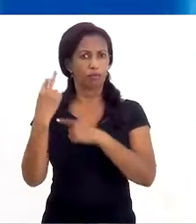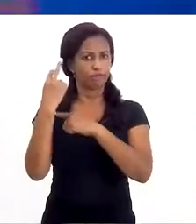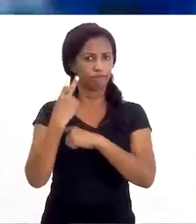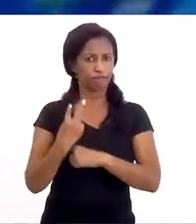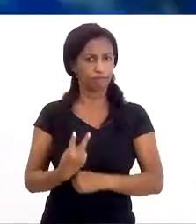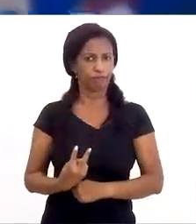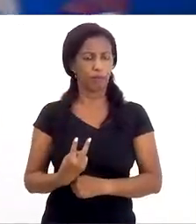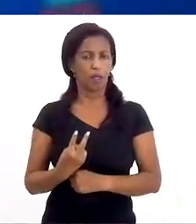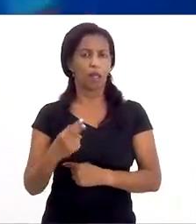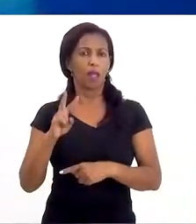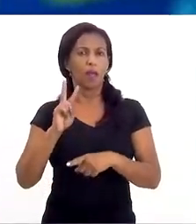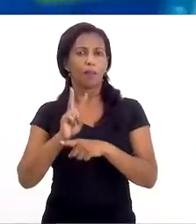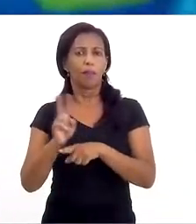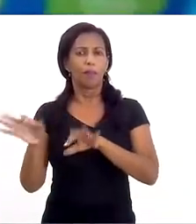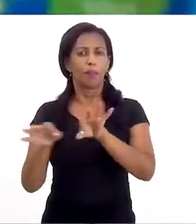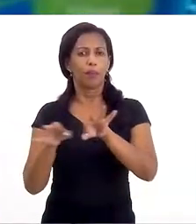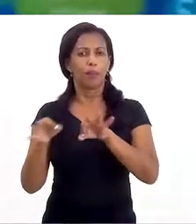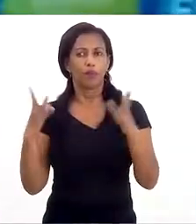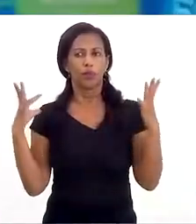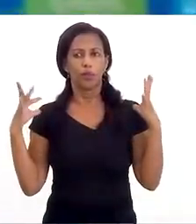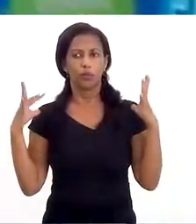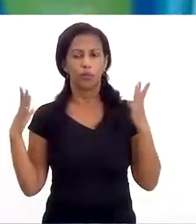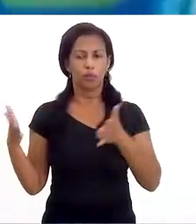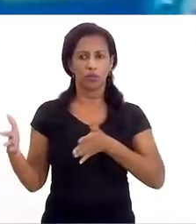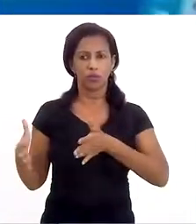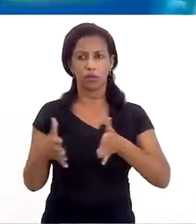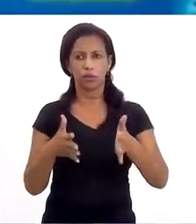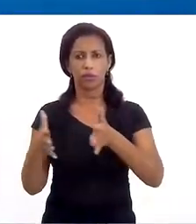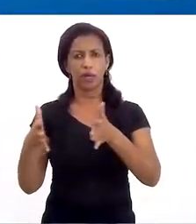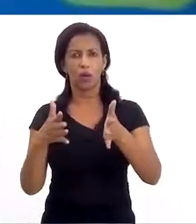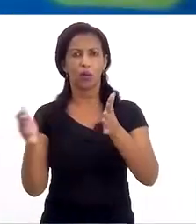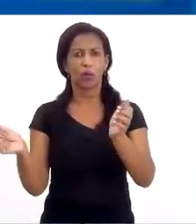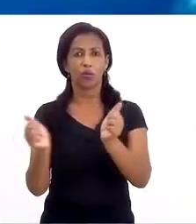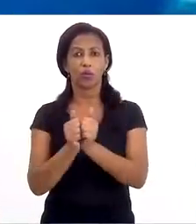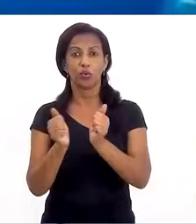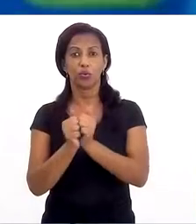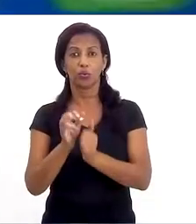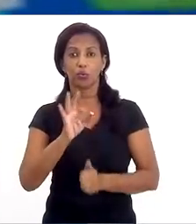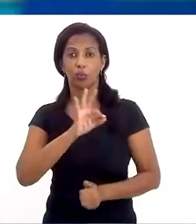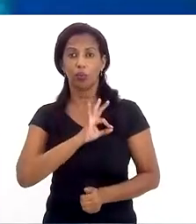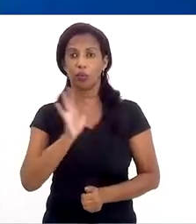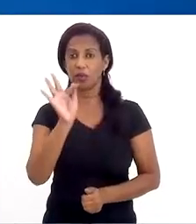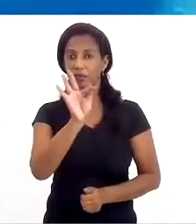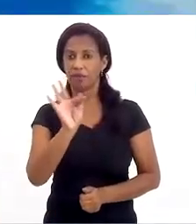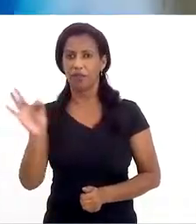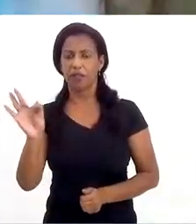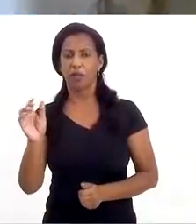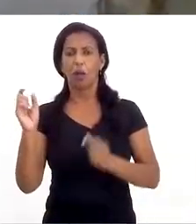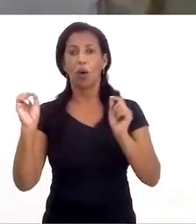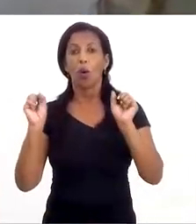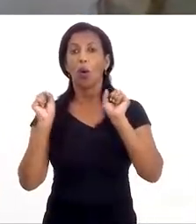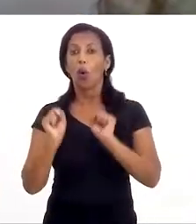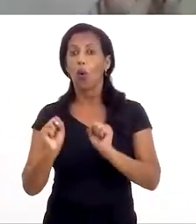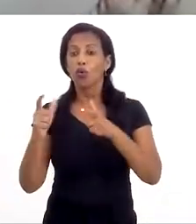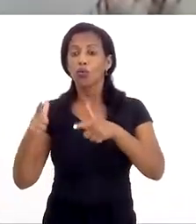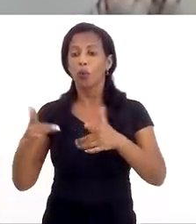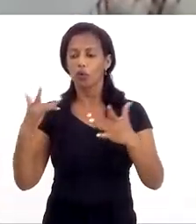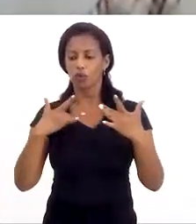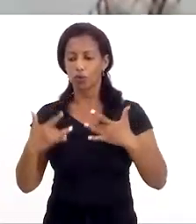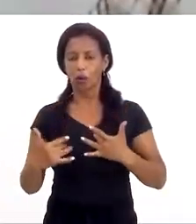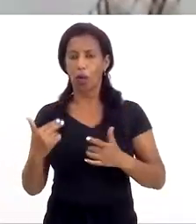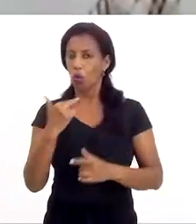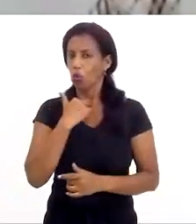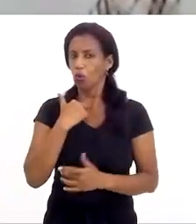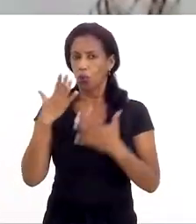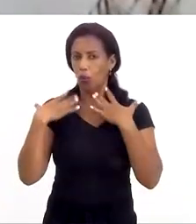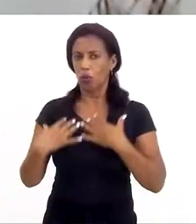faz parte do projeto Anjos, estarmos nas estradas, junto com a Polícia Rodoviária Federal, ensinando onde é que pode tocar, onde